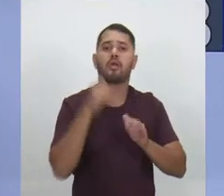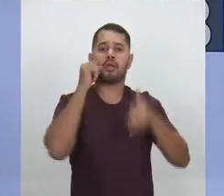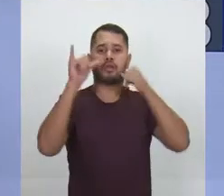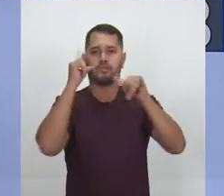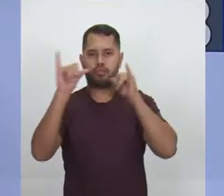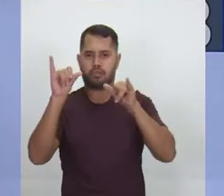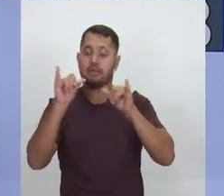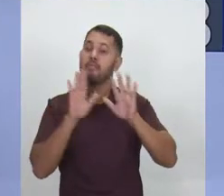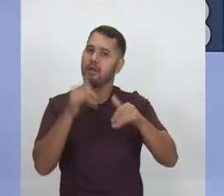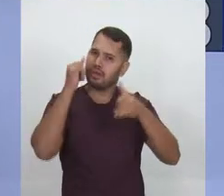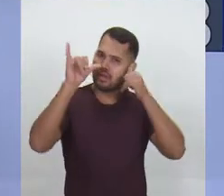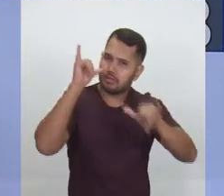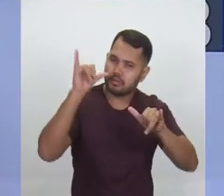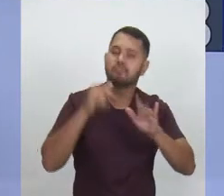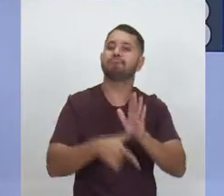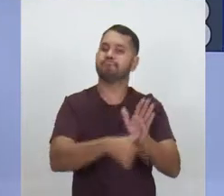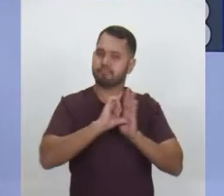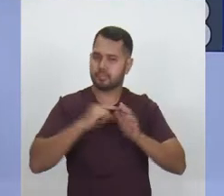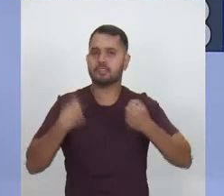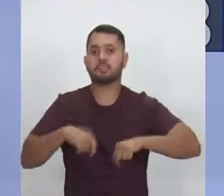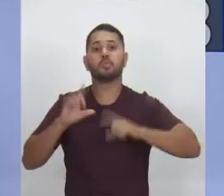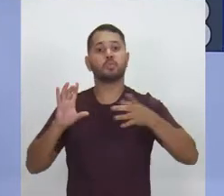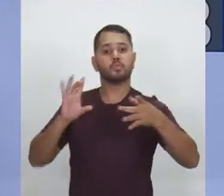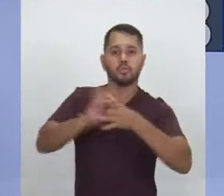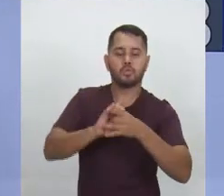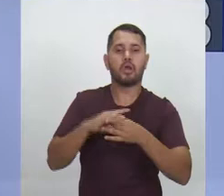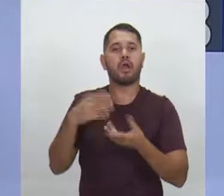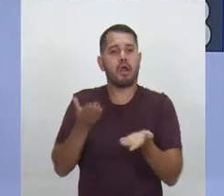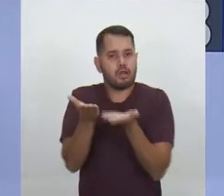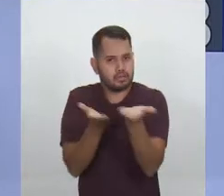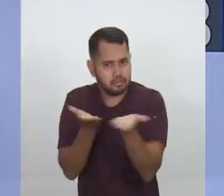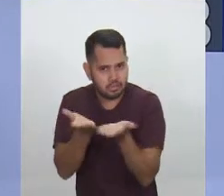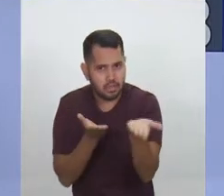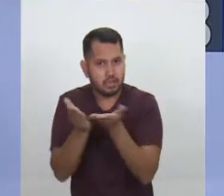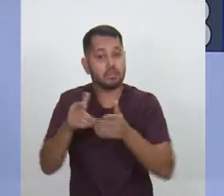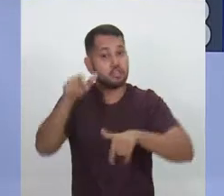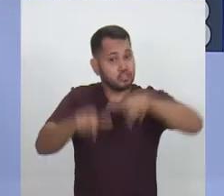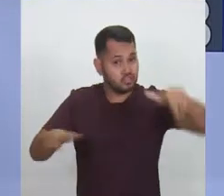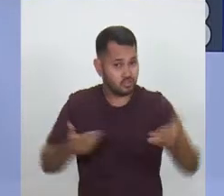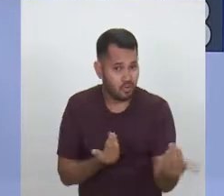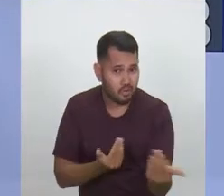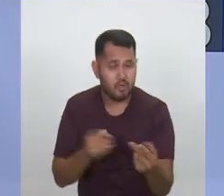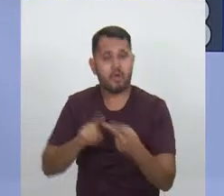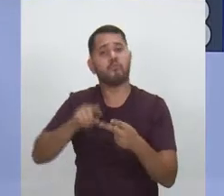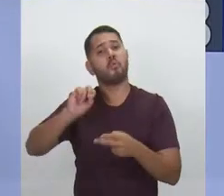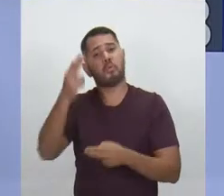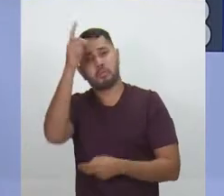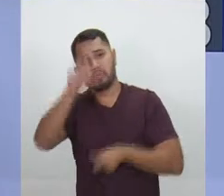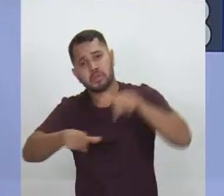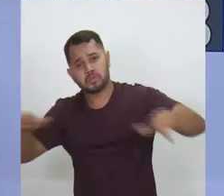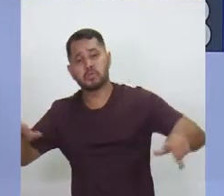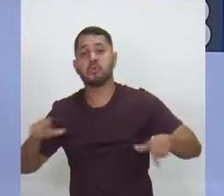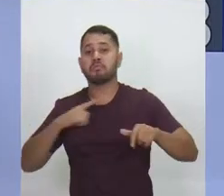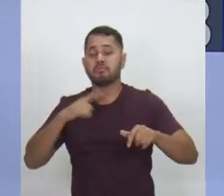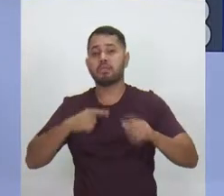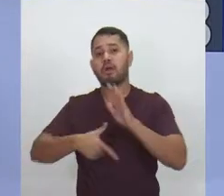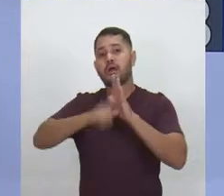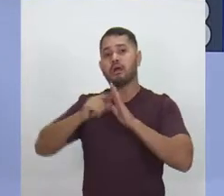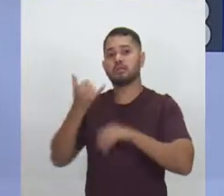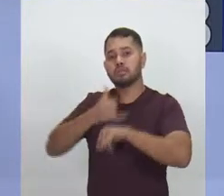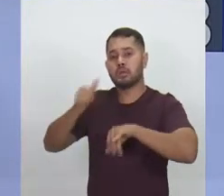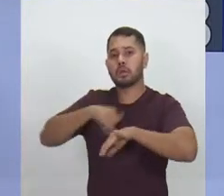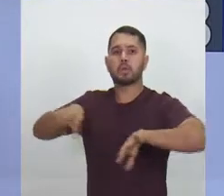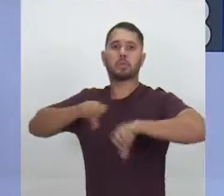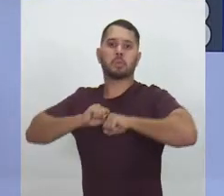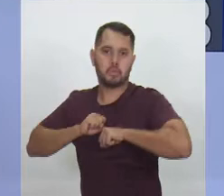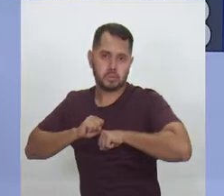Mas elas precisam passar também pela assistência a esse jovem ou a esta pessoa que se envolveu com a droga.